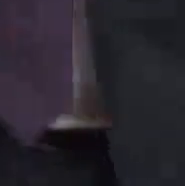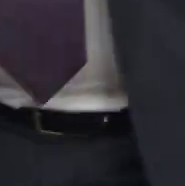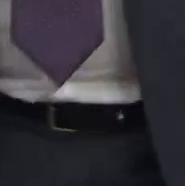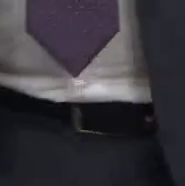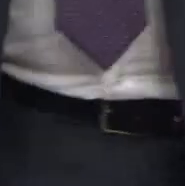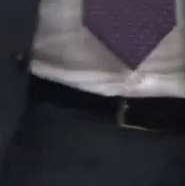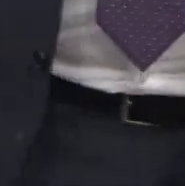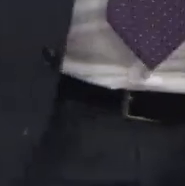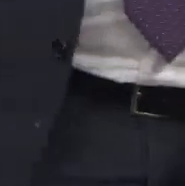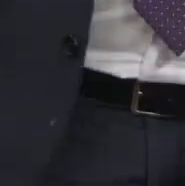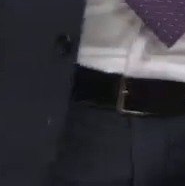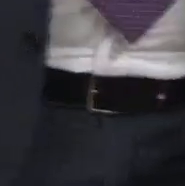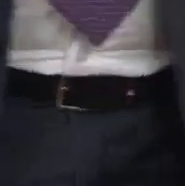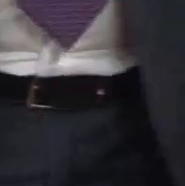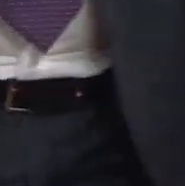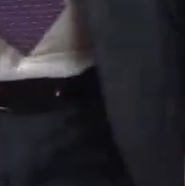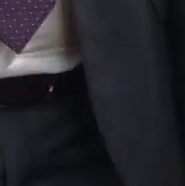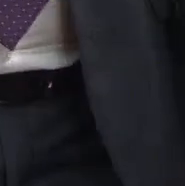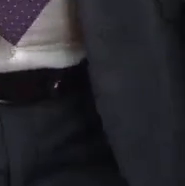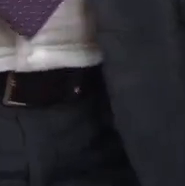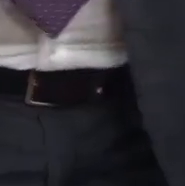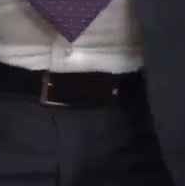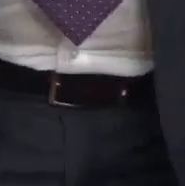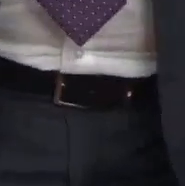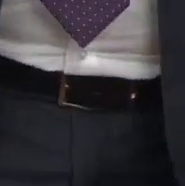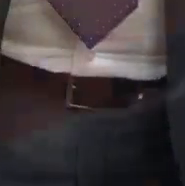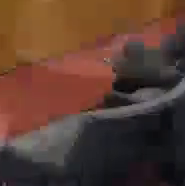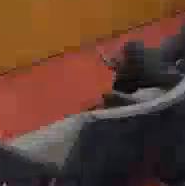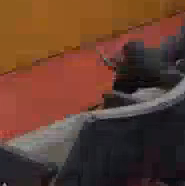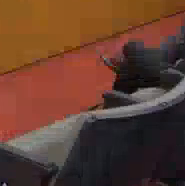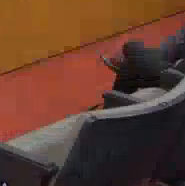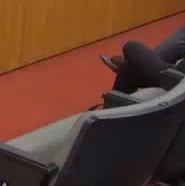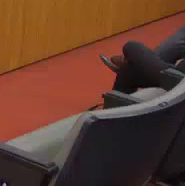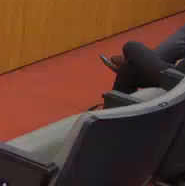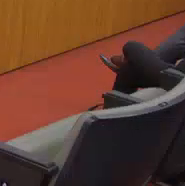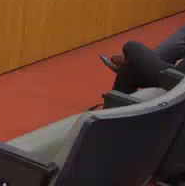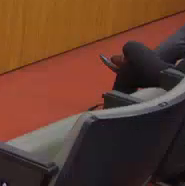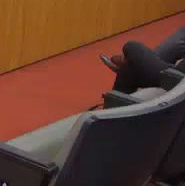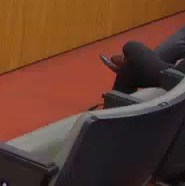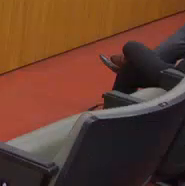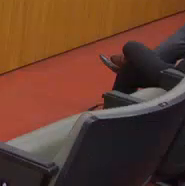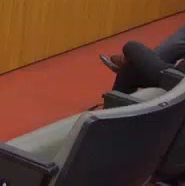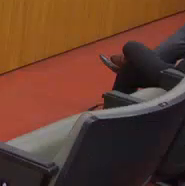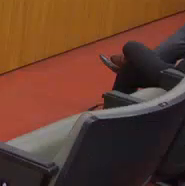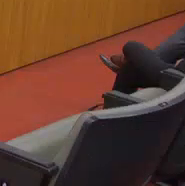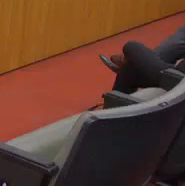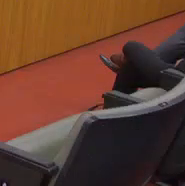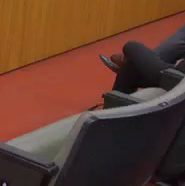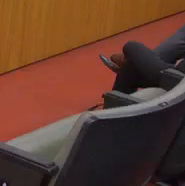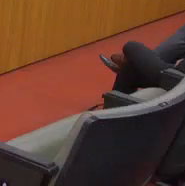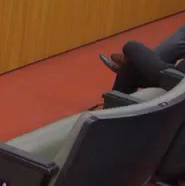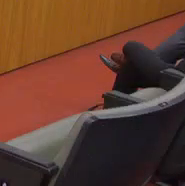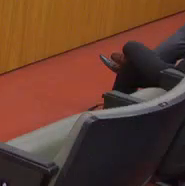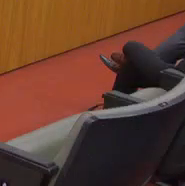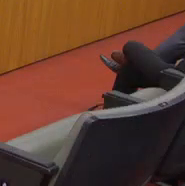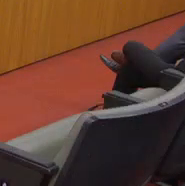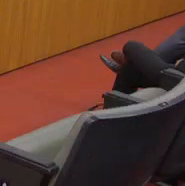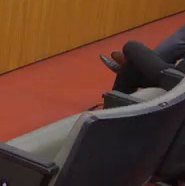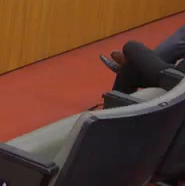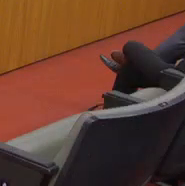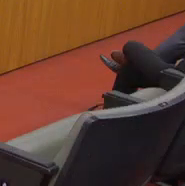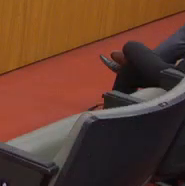Também anunciar aqui a presença da deputada Leninha e Beatriz Serqueira.